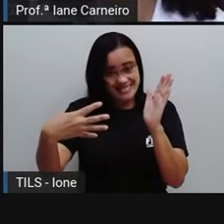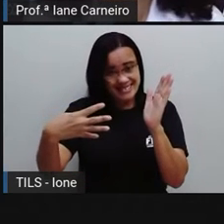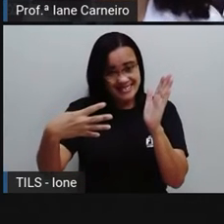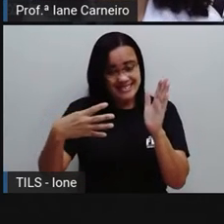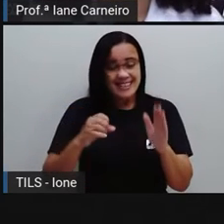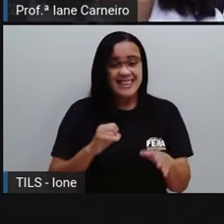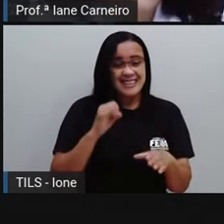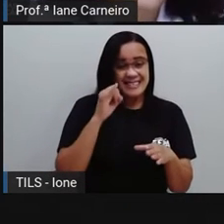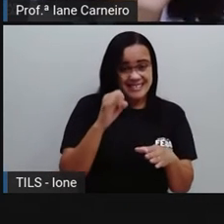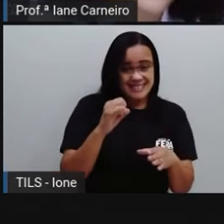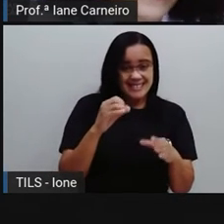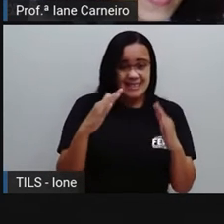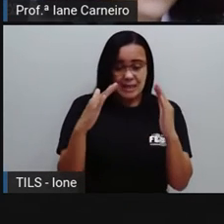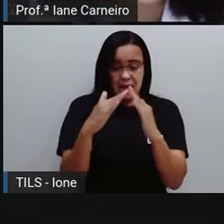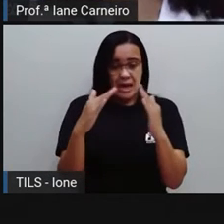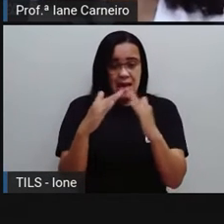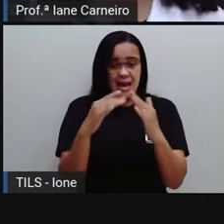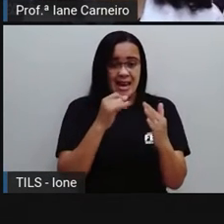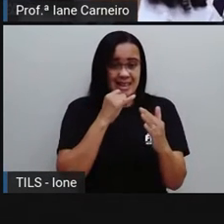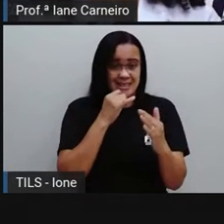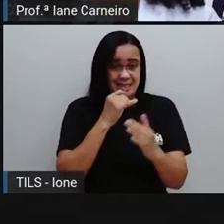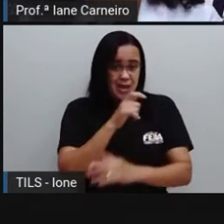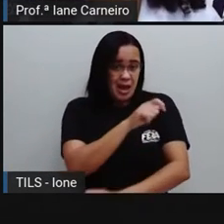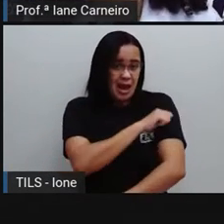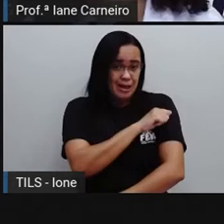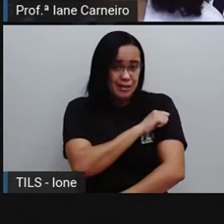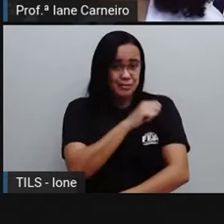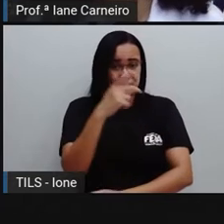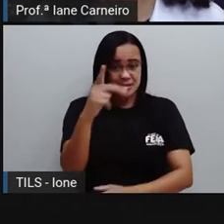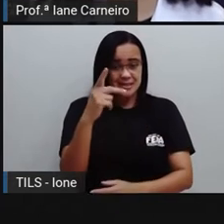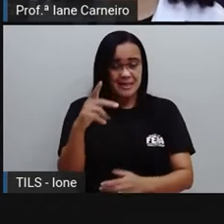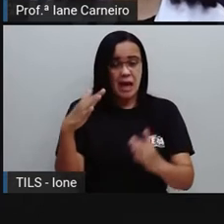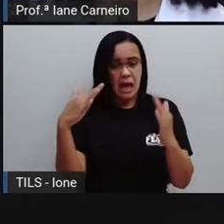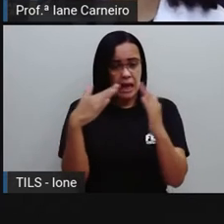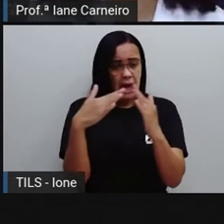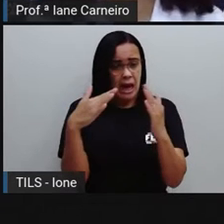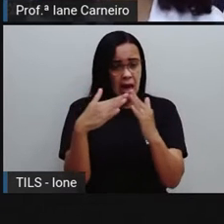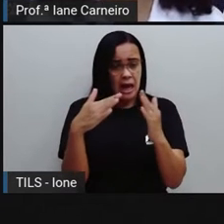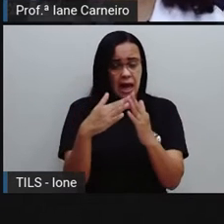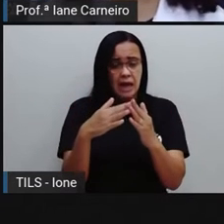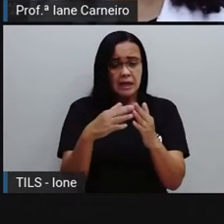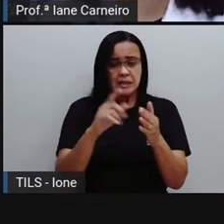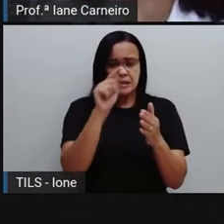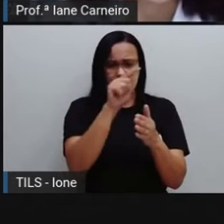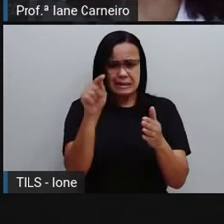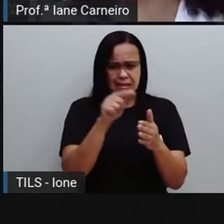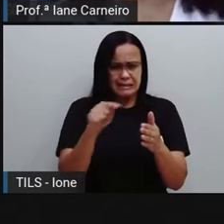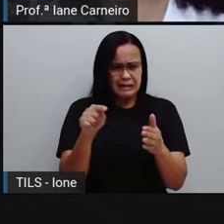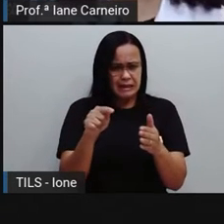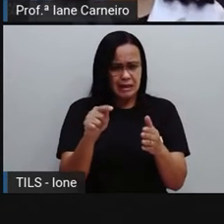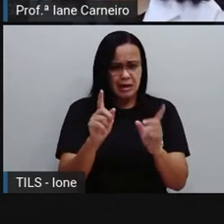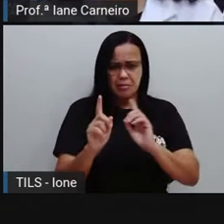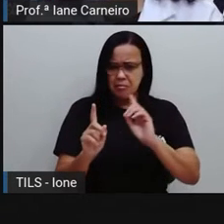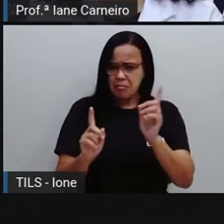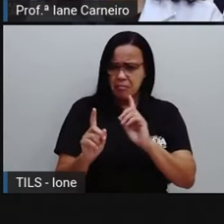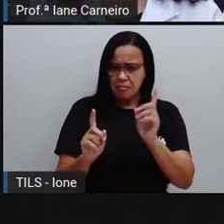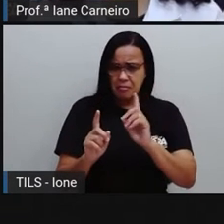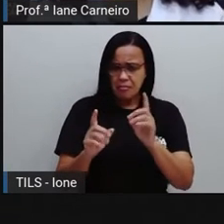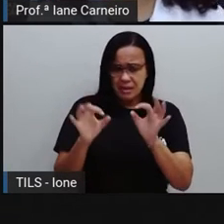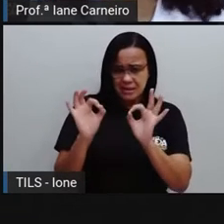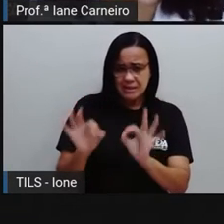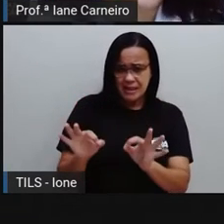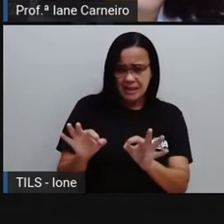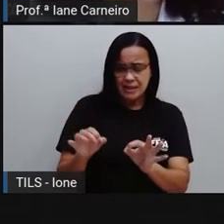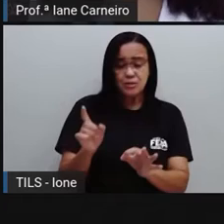com Z, né? E aí a PRO falou com ela, olha, eu sei que tem o som de Zá, mas a gente escreve com